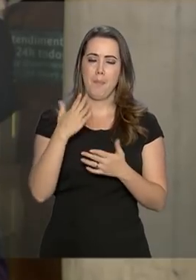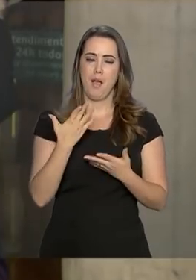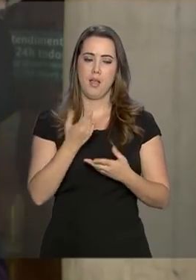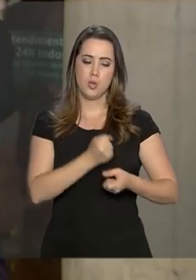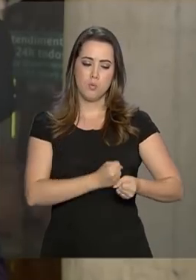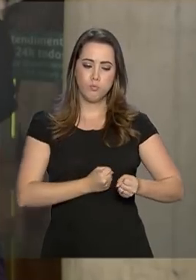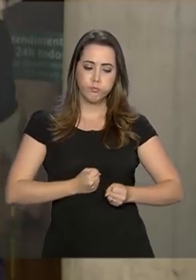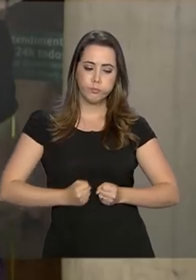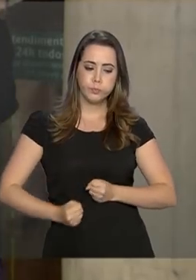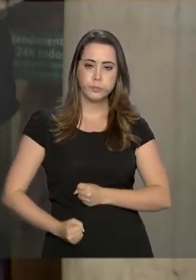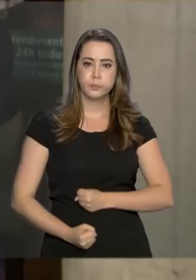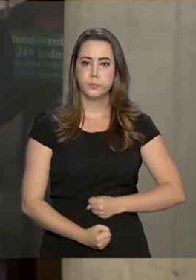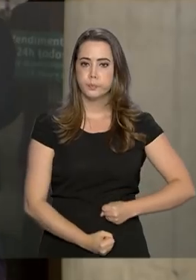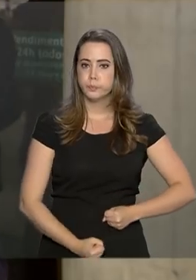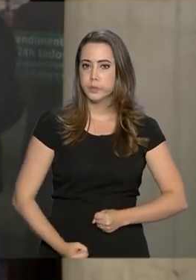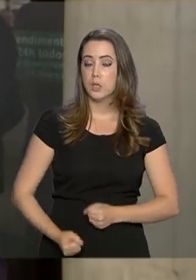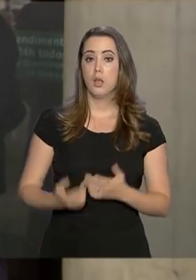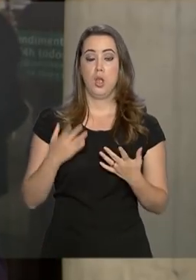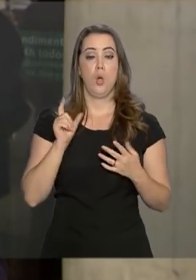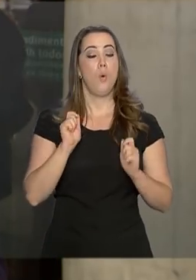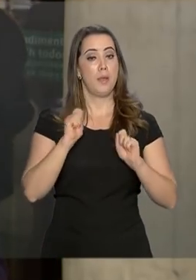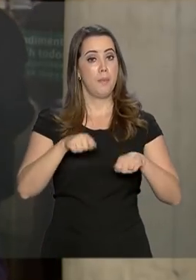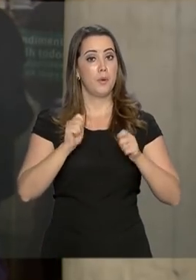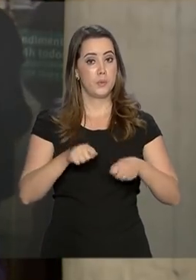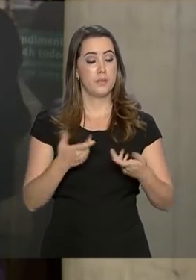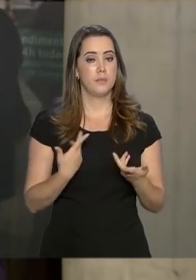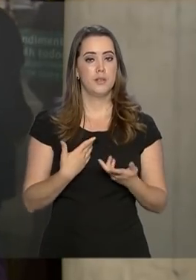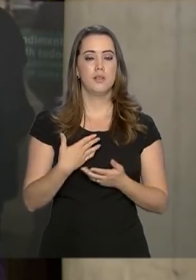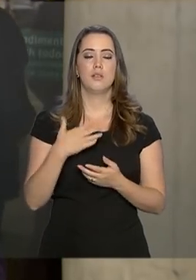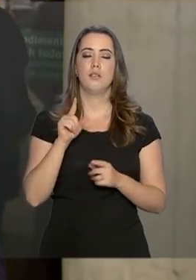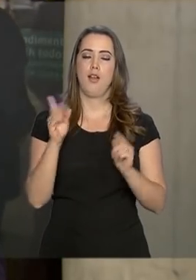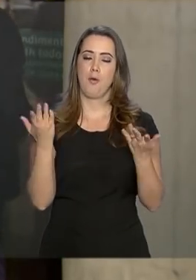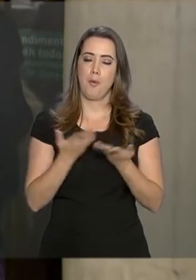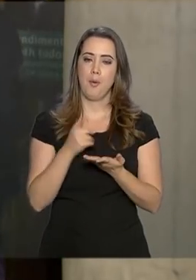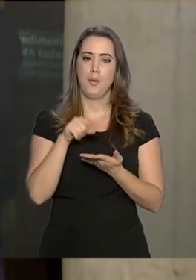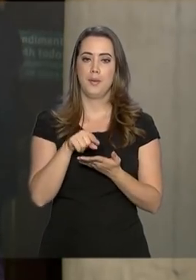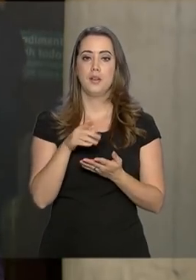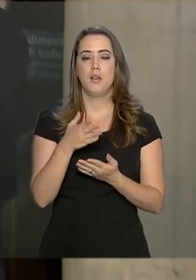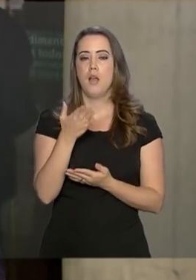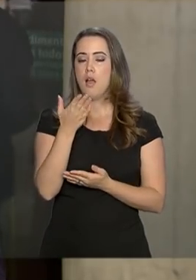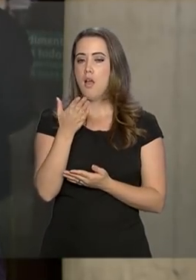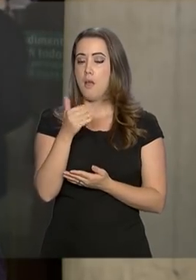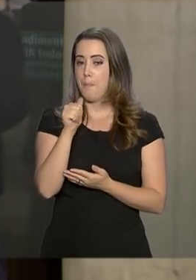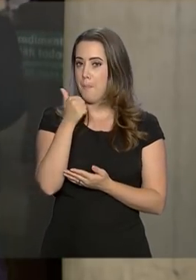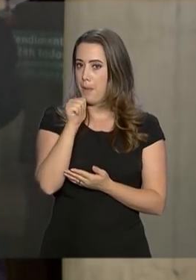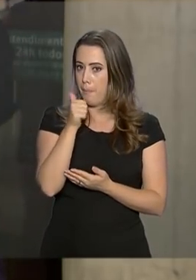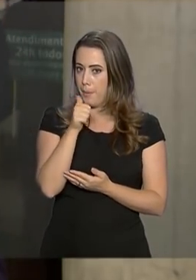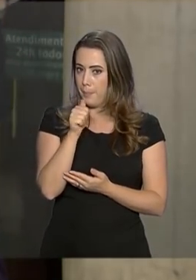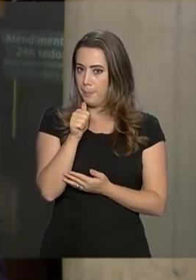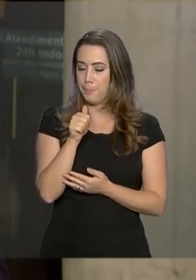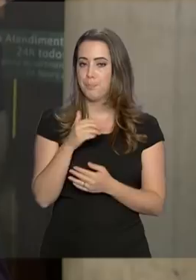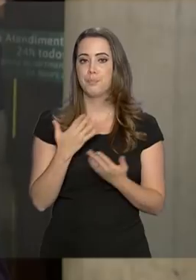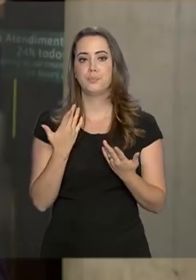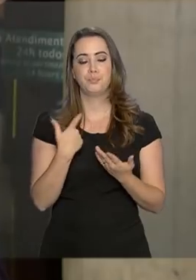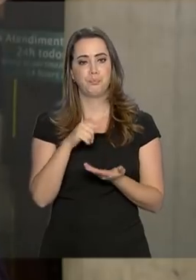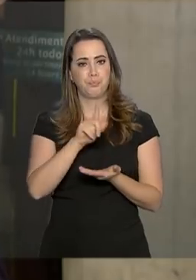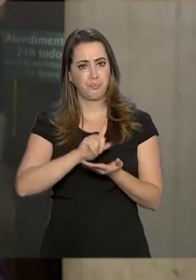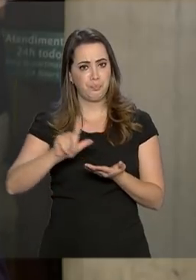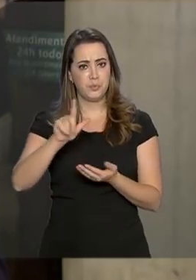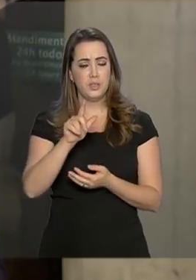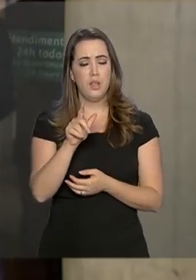intestino do presidente da república o que permitiu a ingestão de alimentos por via oral, alimentos